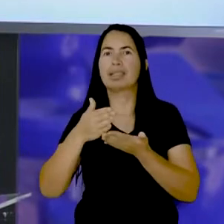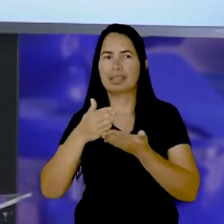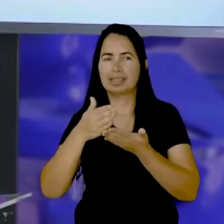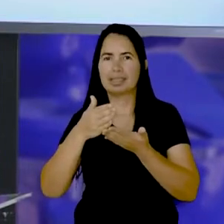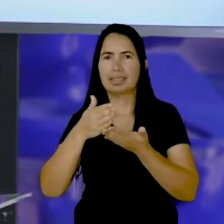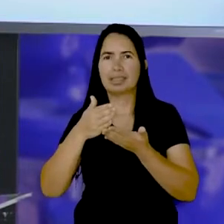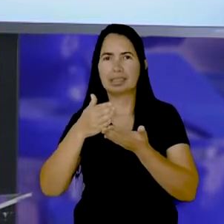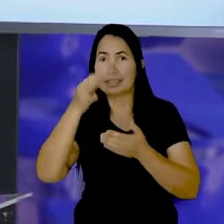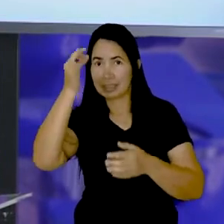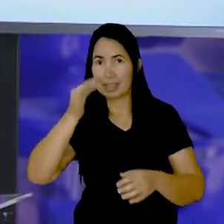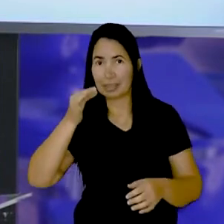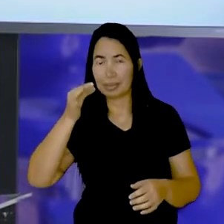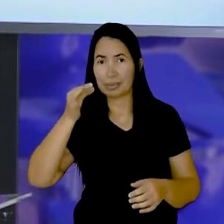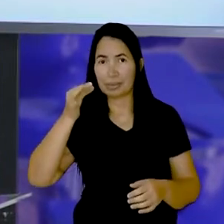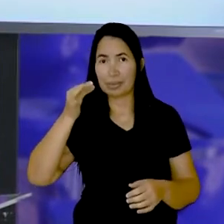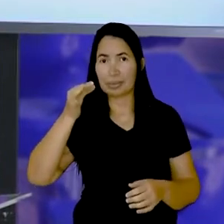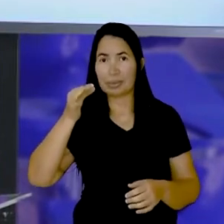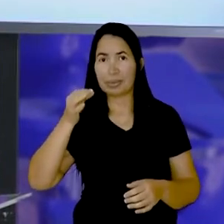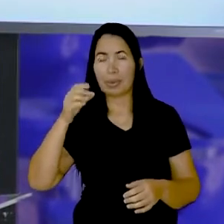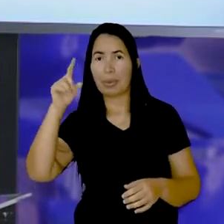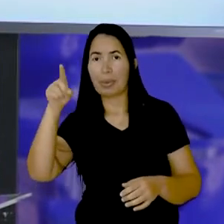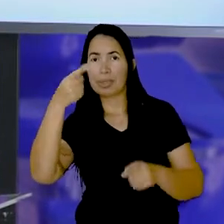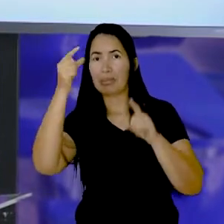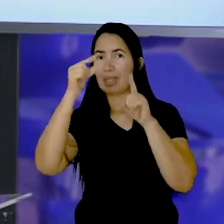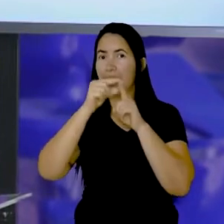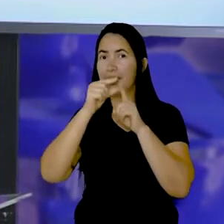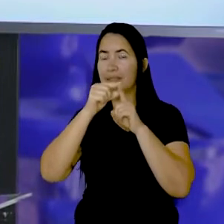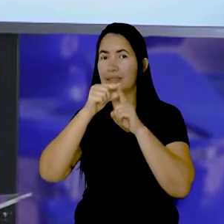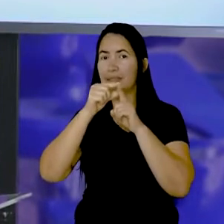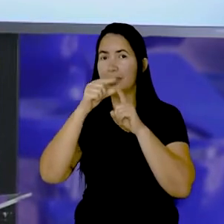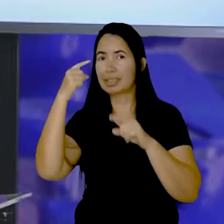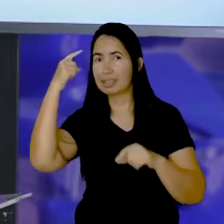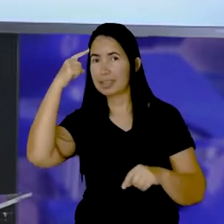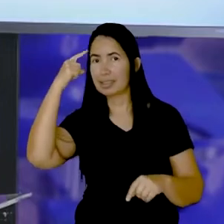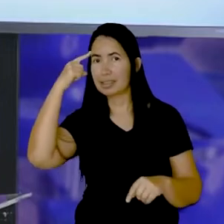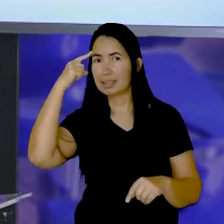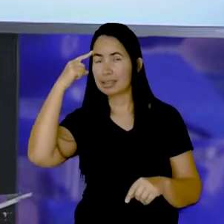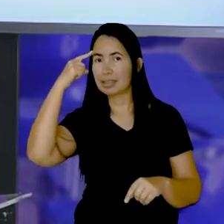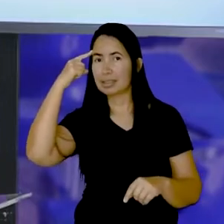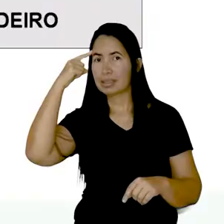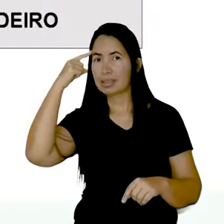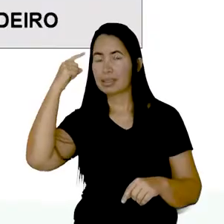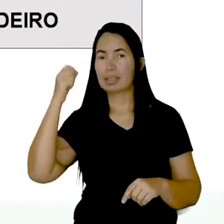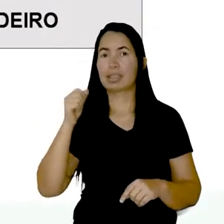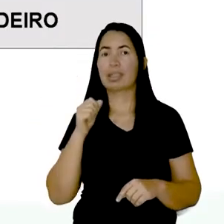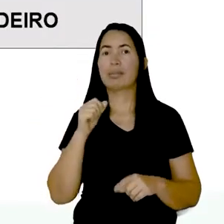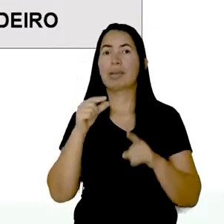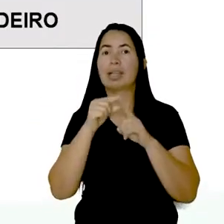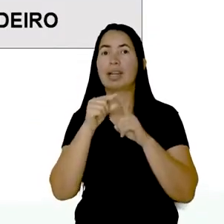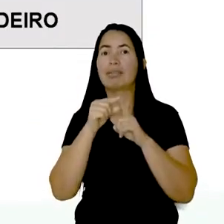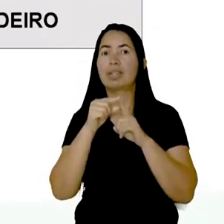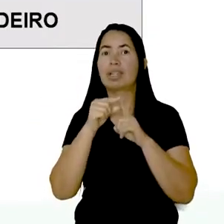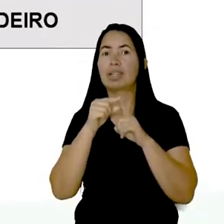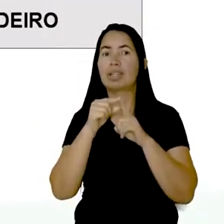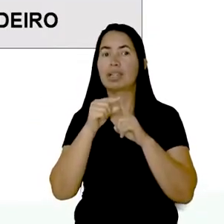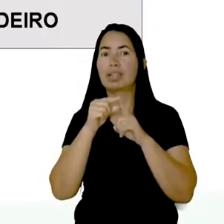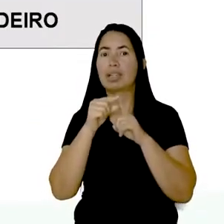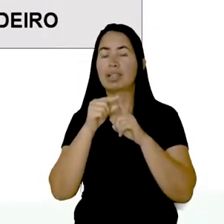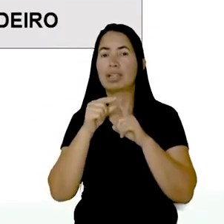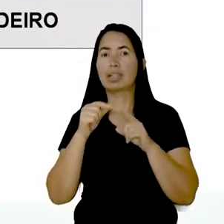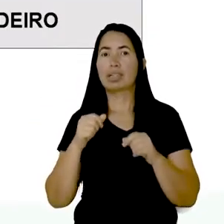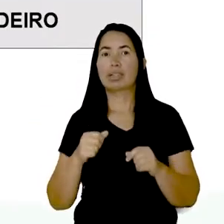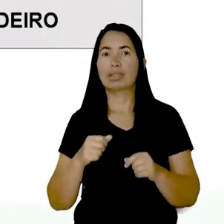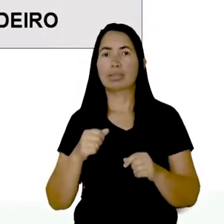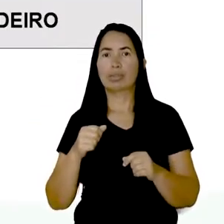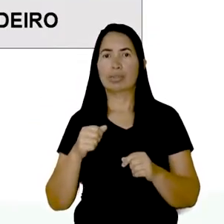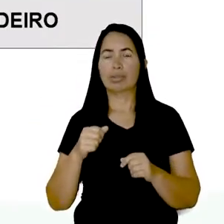certinho, não tá? Vamos ver a outra que a tia Márcia pensou Hum, que palavra é essa? Chuva